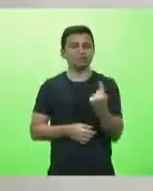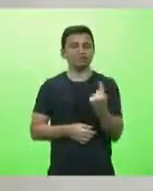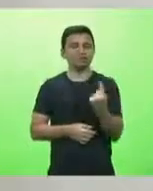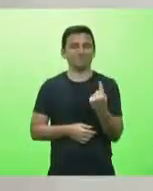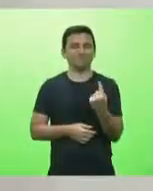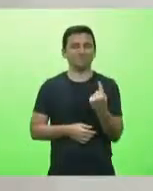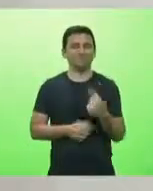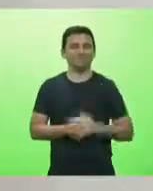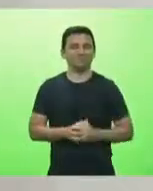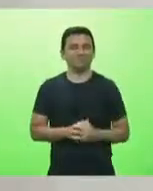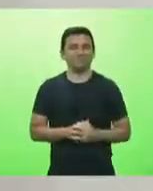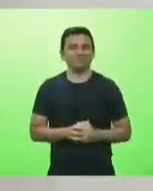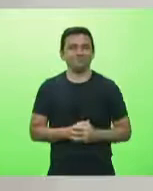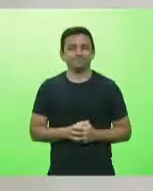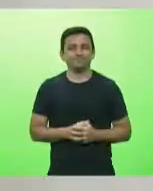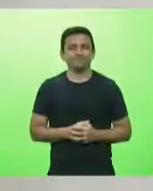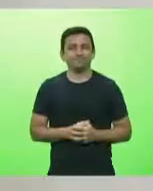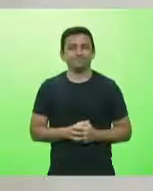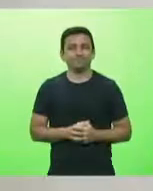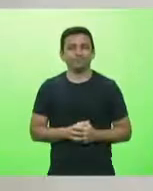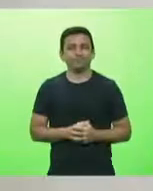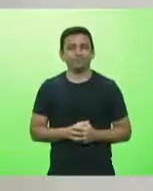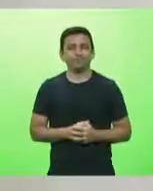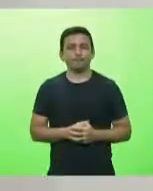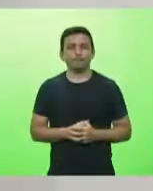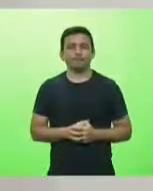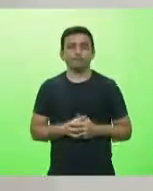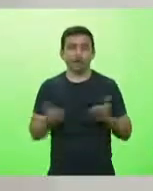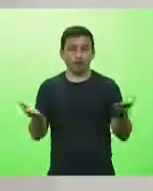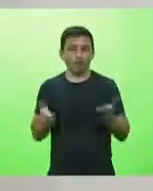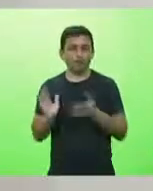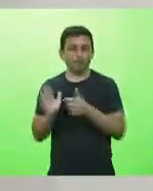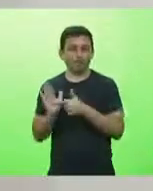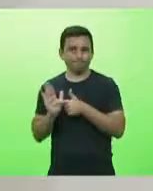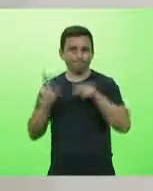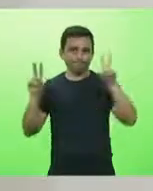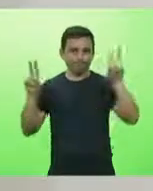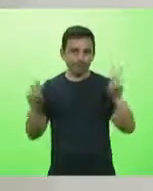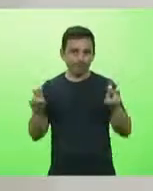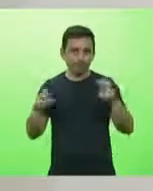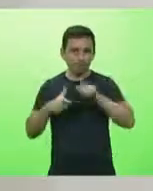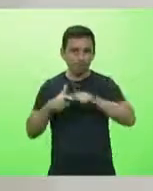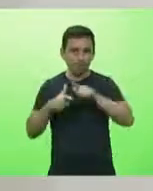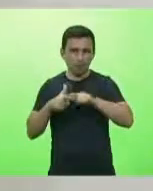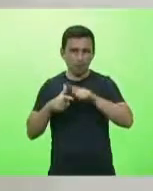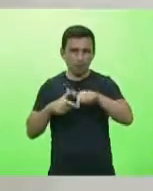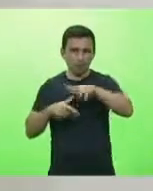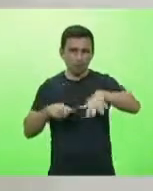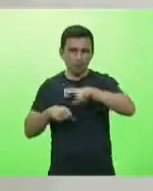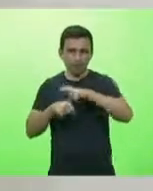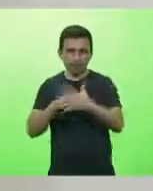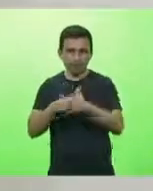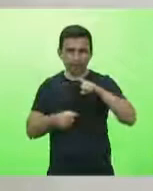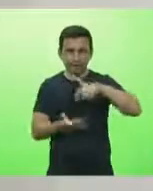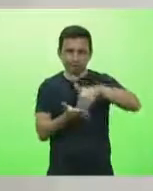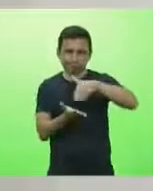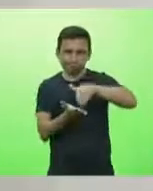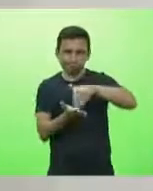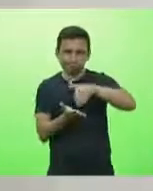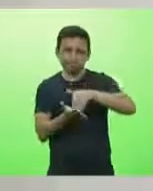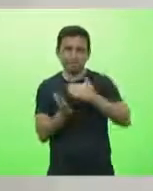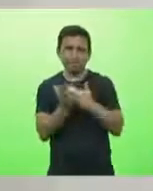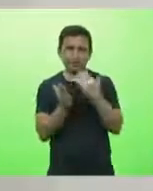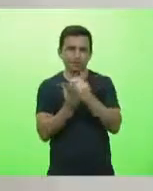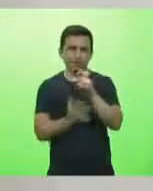as que nós temos aqui agora. Bom, nessa matéria da crise do corona que resultou em 530 mil demissões em Santa Catarina,